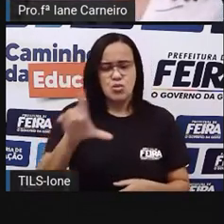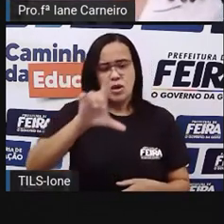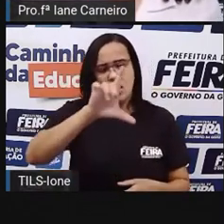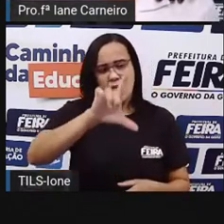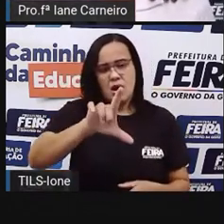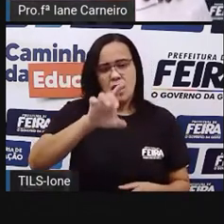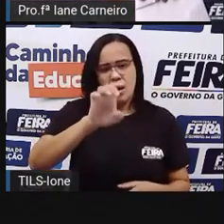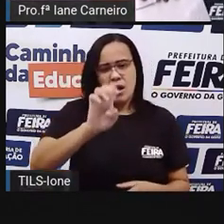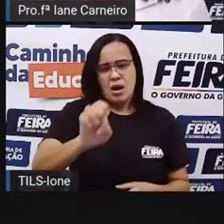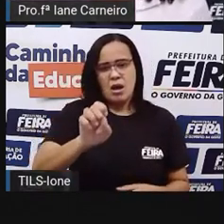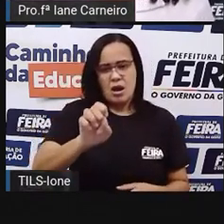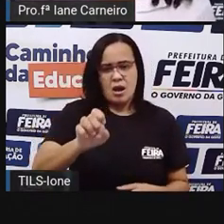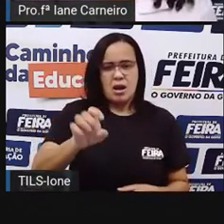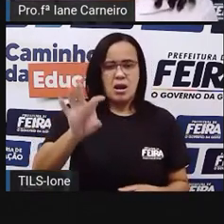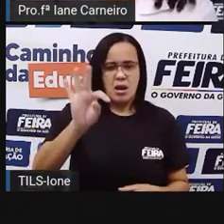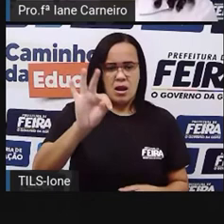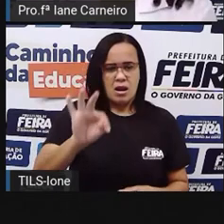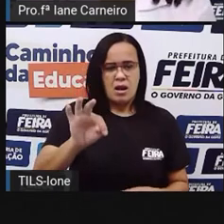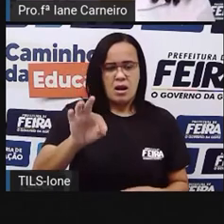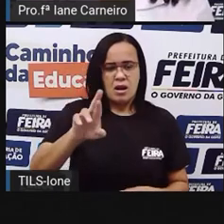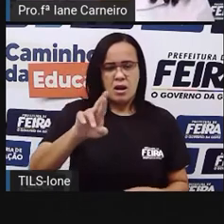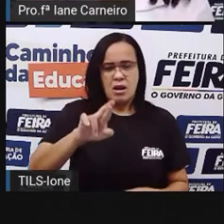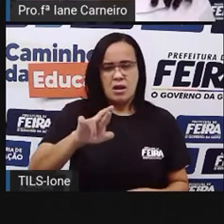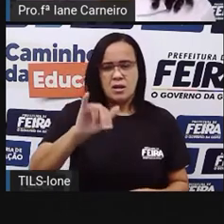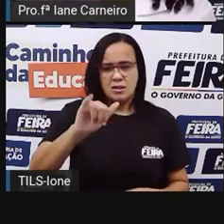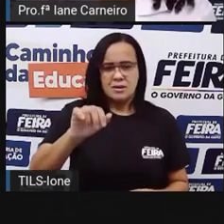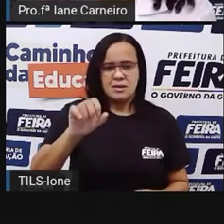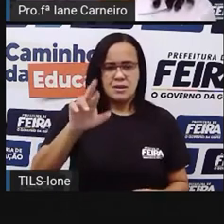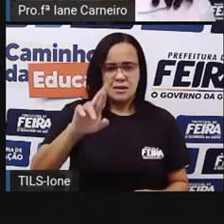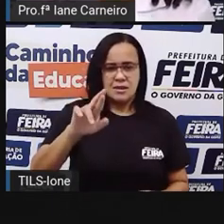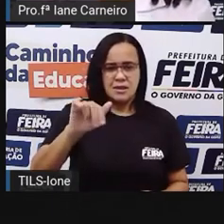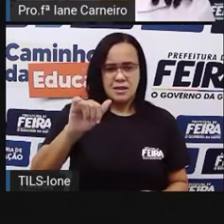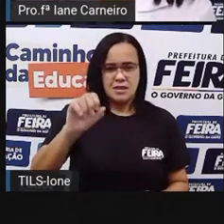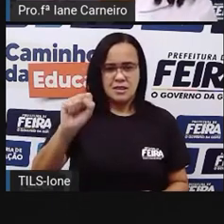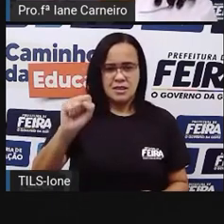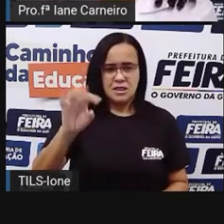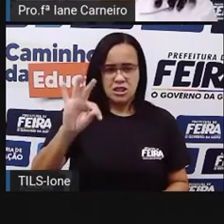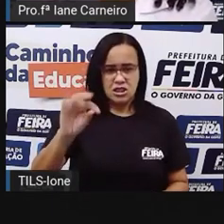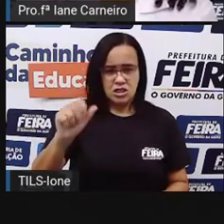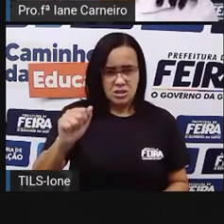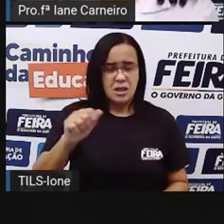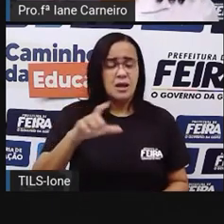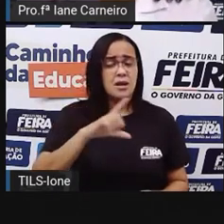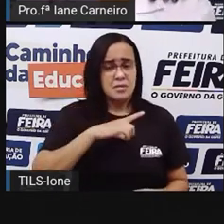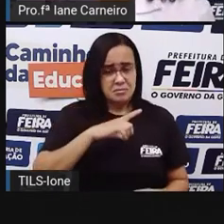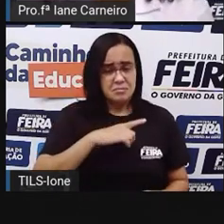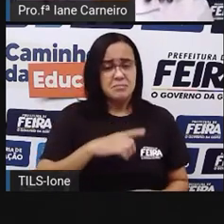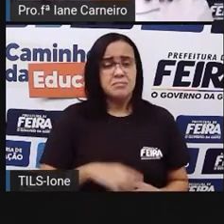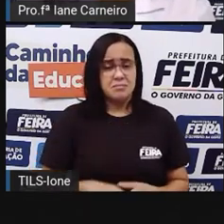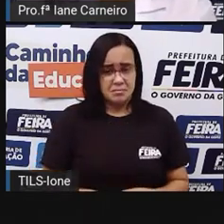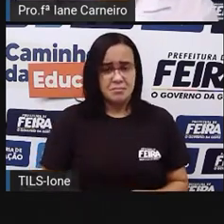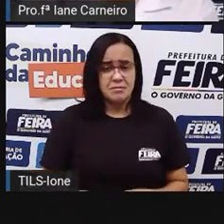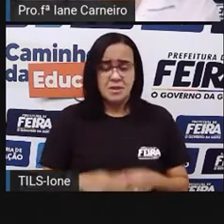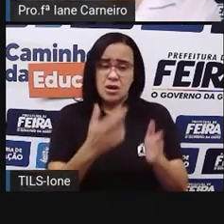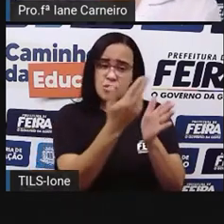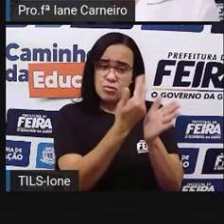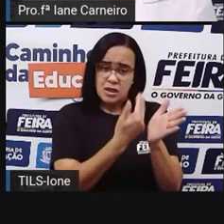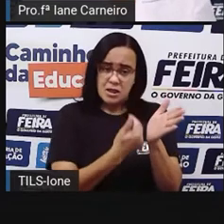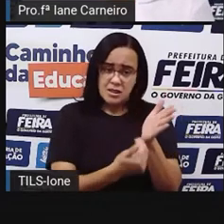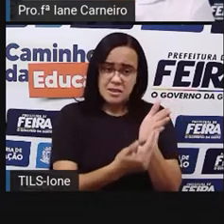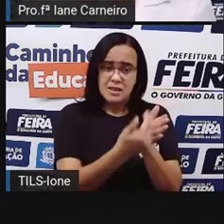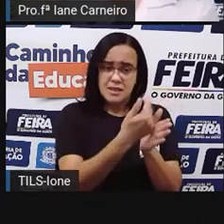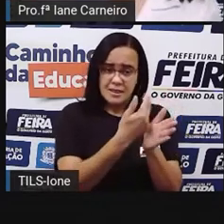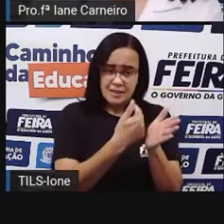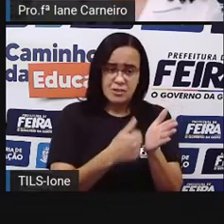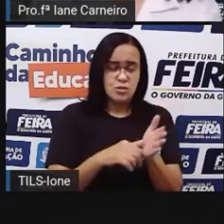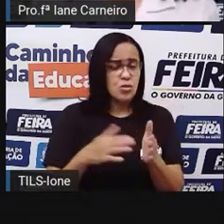Pintando o que ele estava divulgando, né? Então, aqui, o corte, 10 reais da máquina, com o Rafael. Aí, ele desenhou aqui a máquina, né? Hoje em